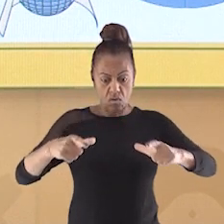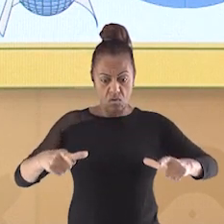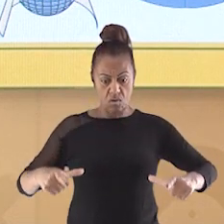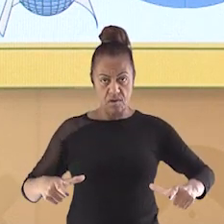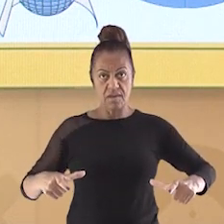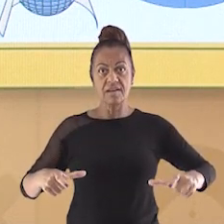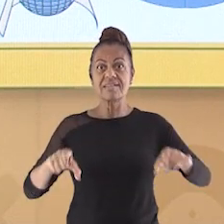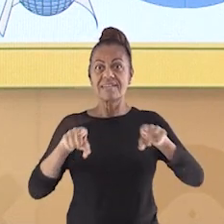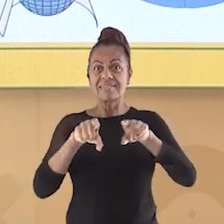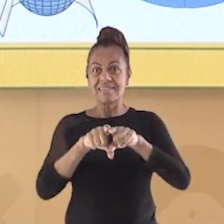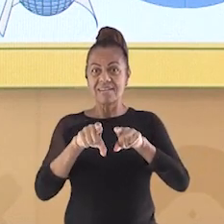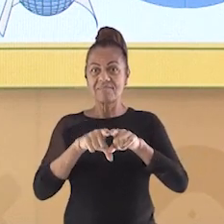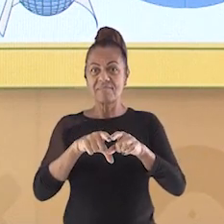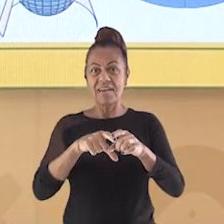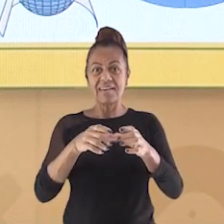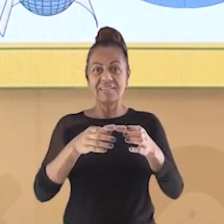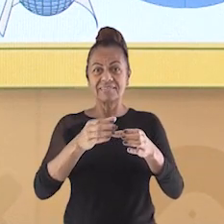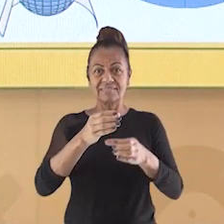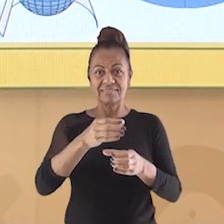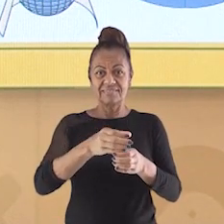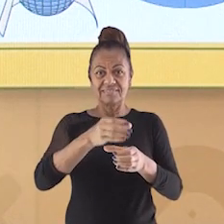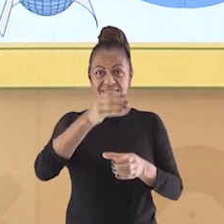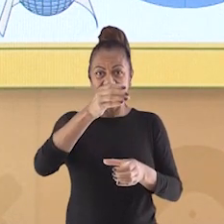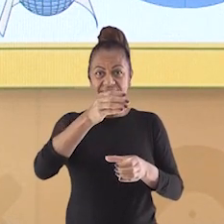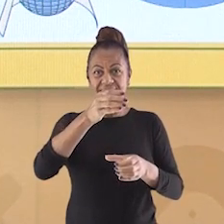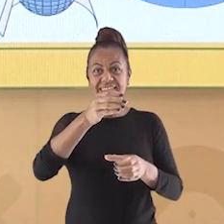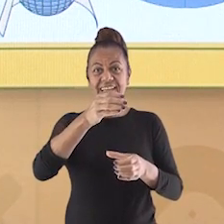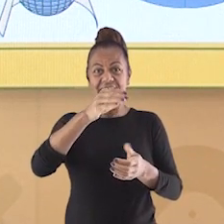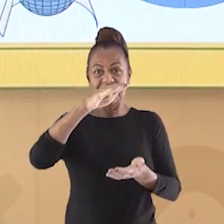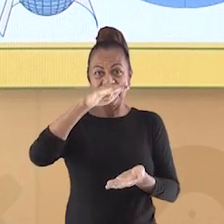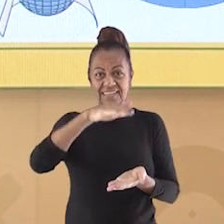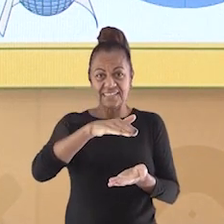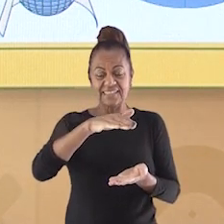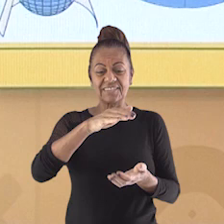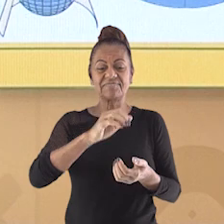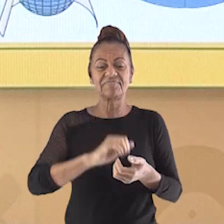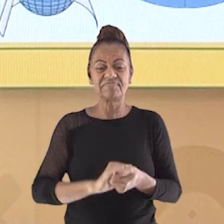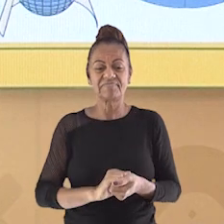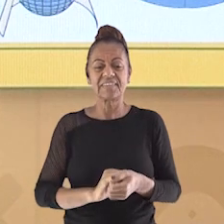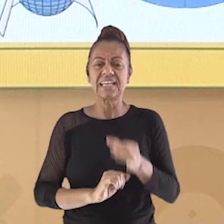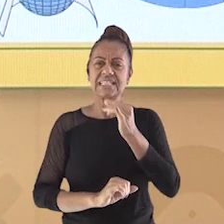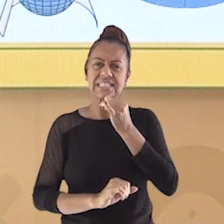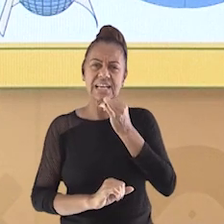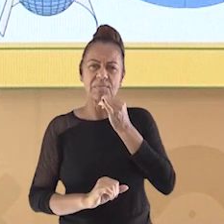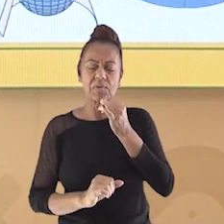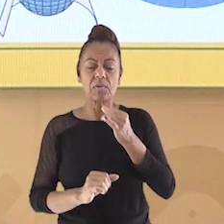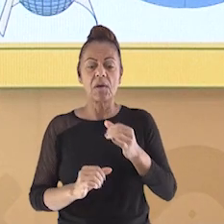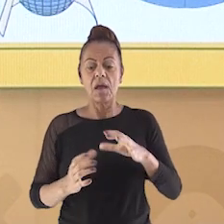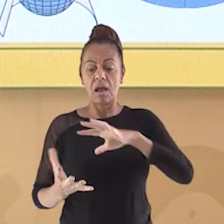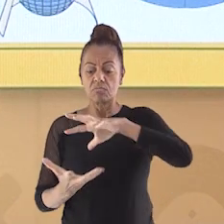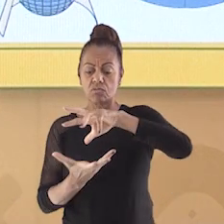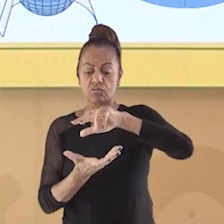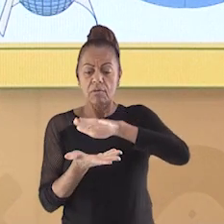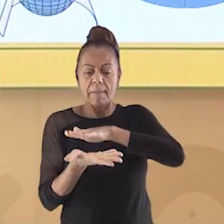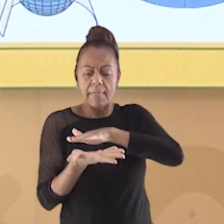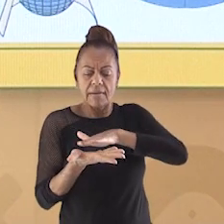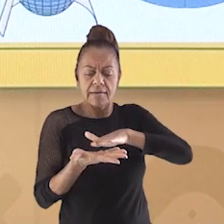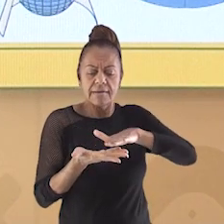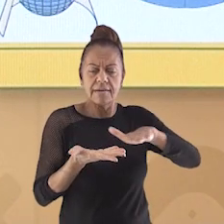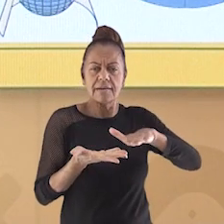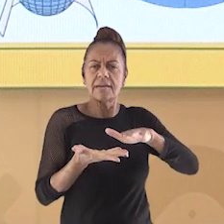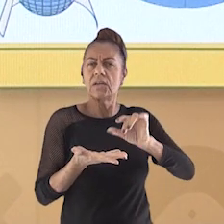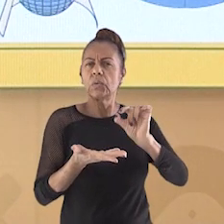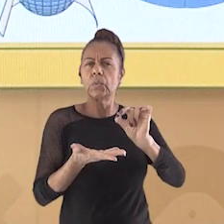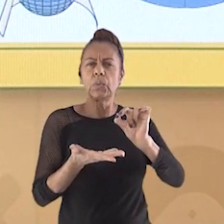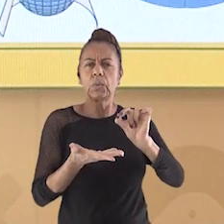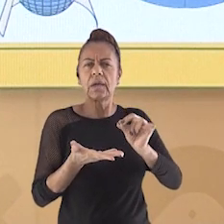de acordo com suas características de tamanho. Por exemplo, a projeção plana é mais interessante para quem